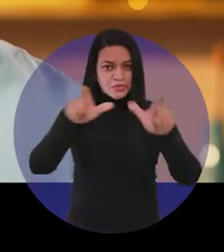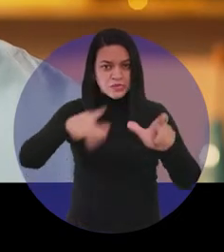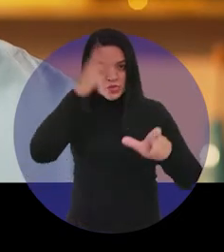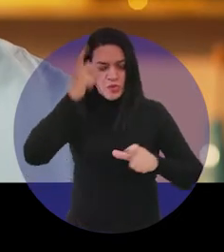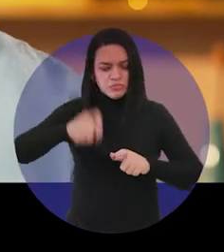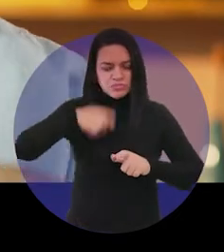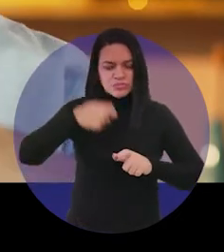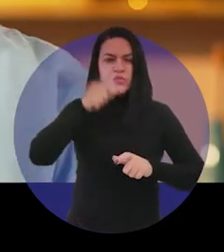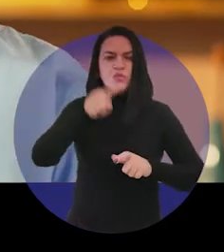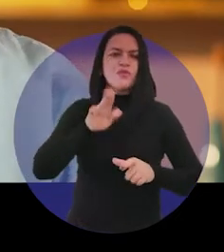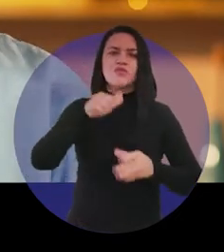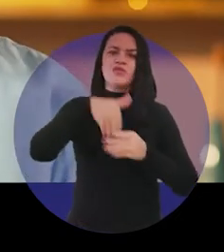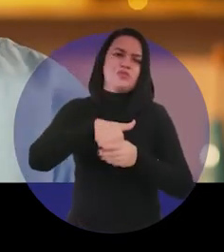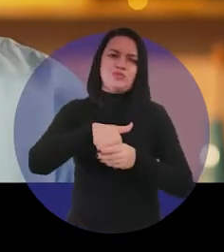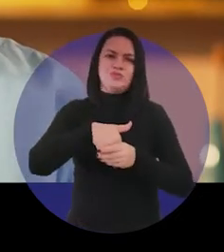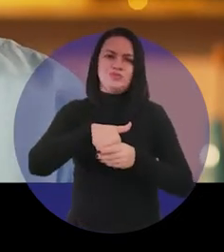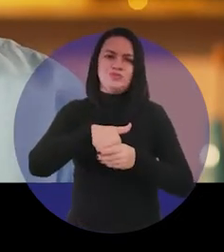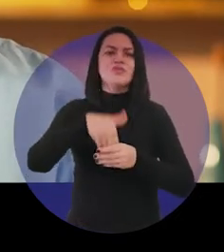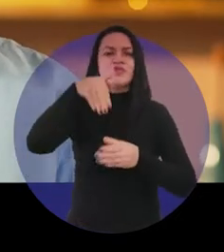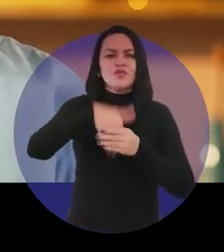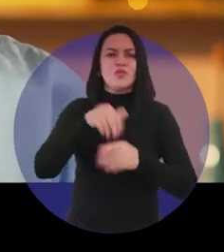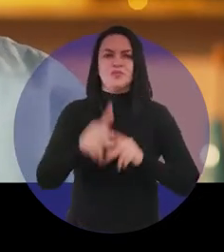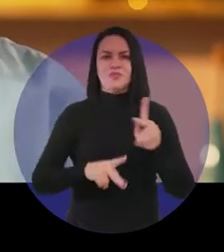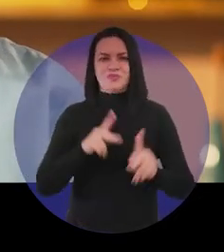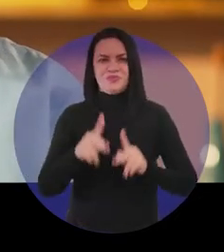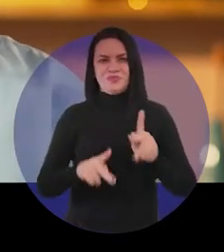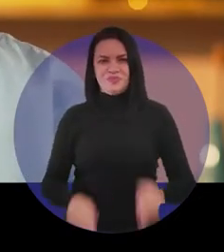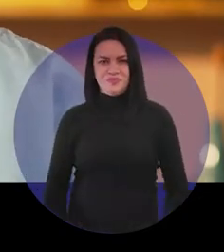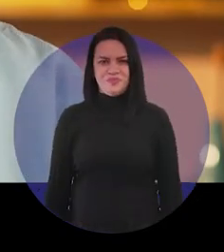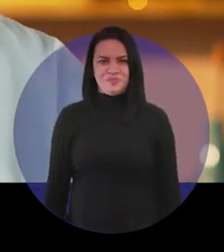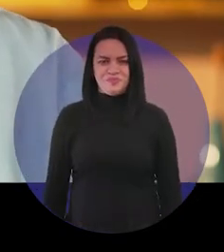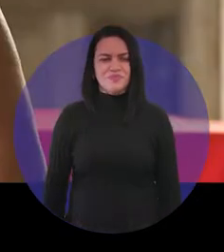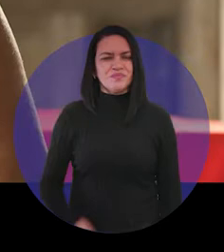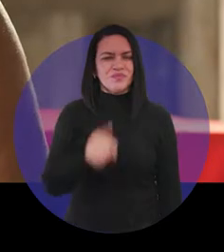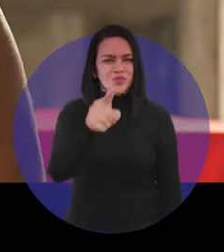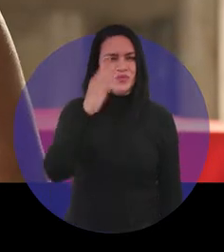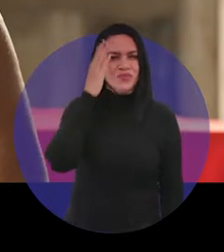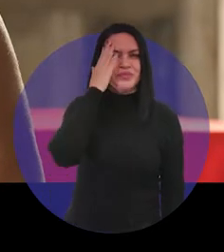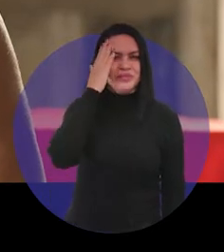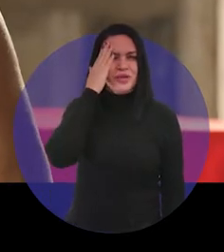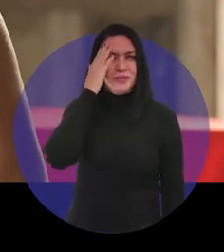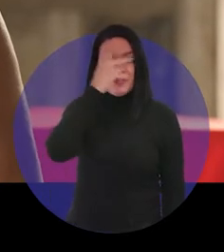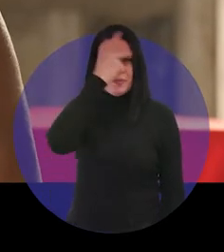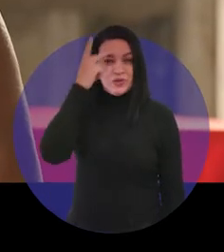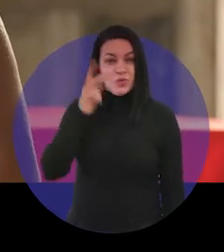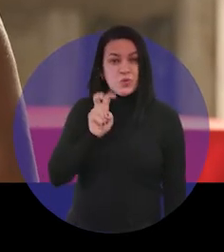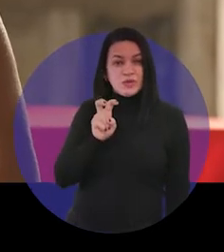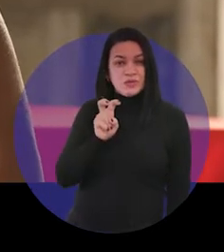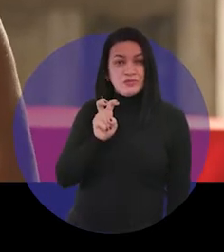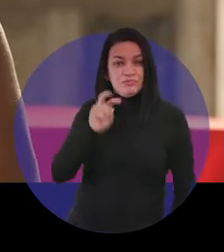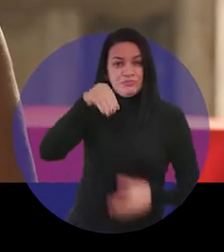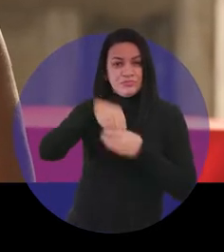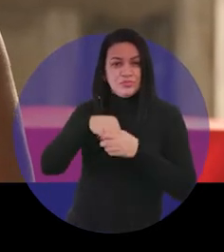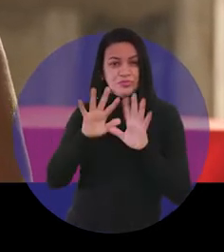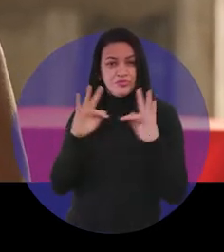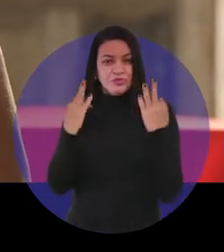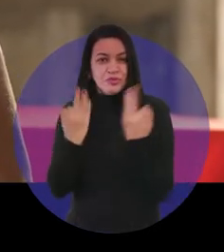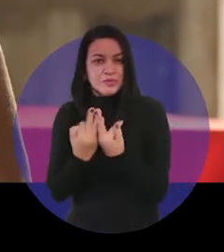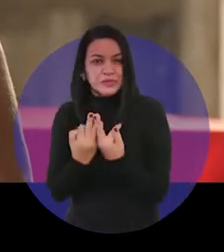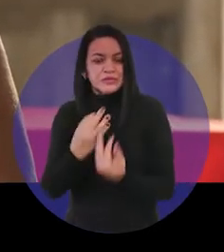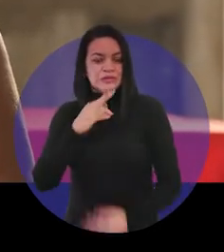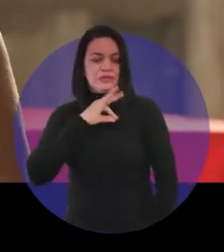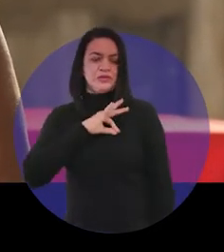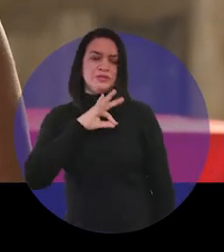pessoas estão comendo foi feito de voto. Foco, popó. Você sabe, uma pessoa que tem cinco pessoas numa